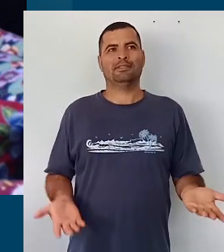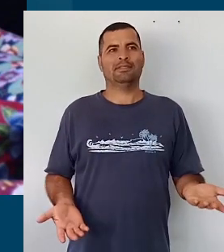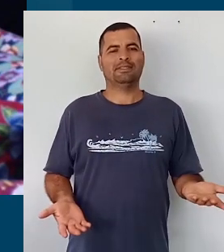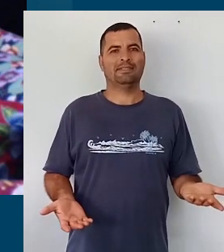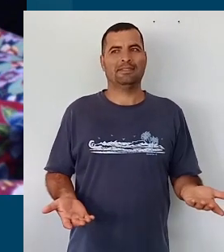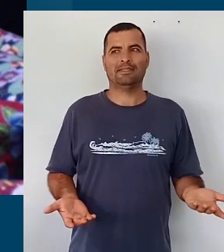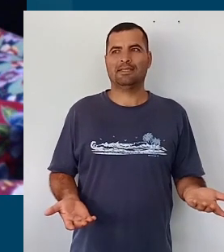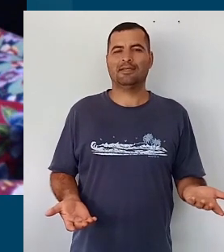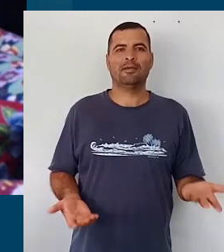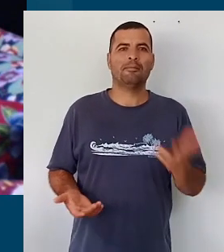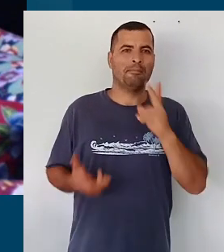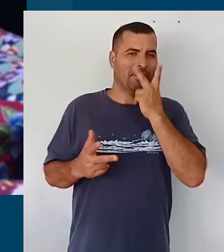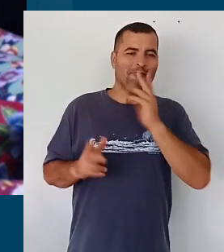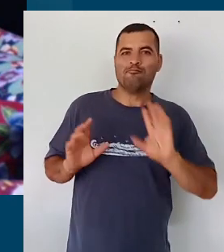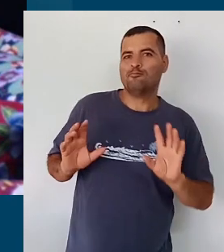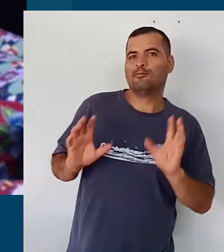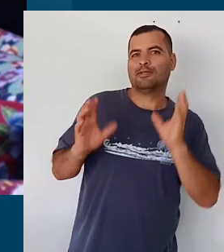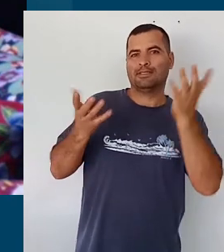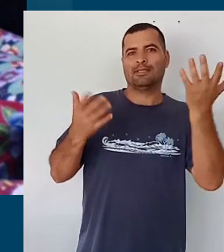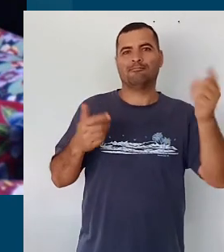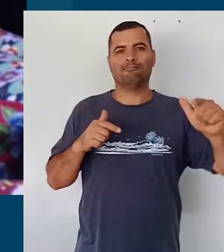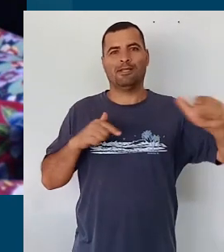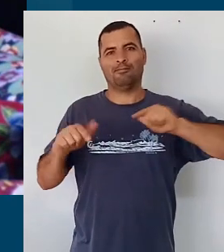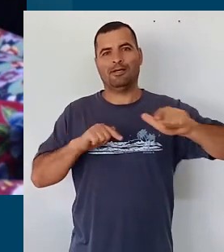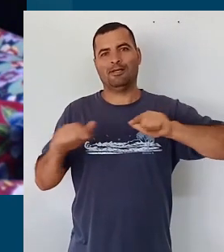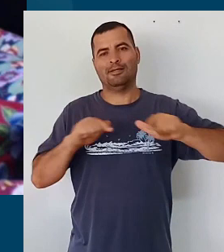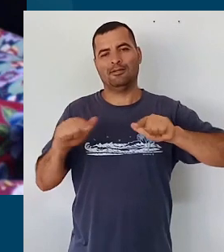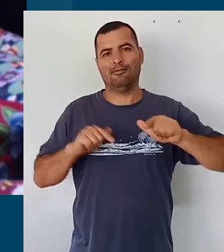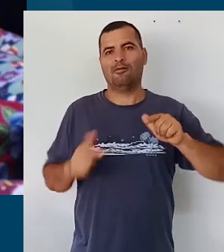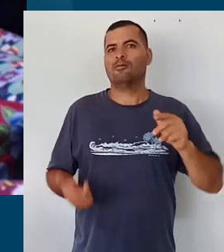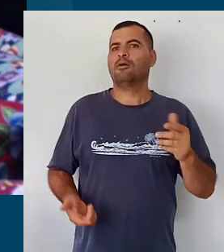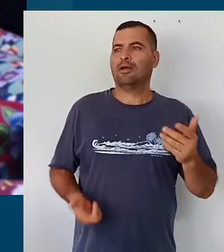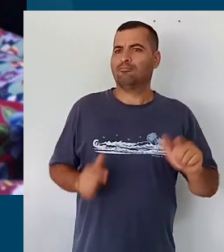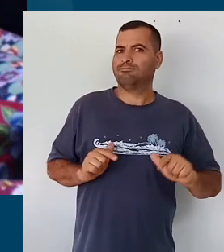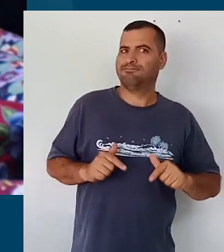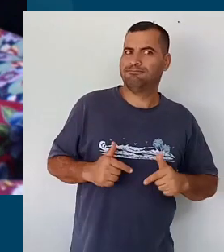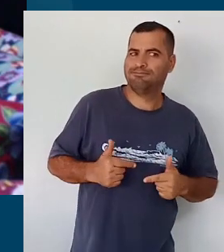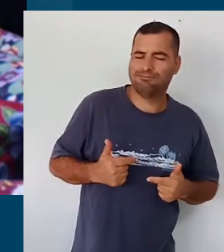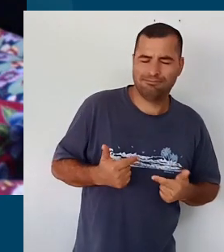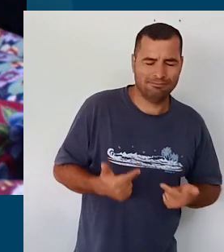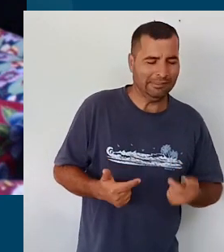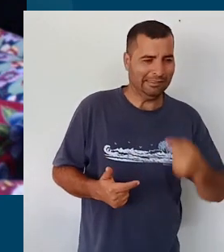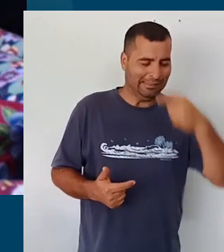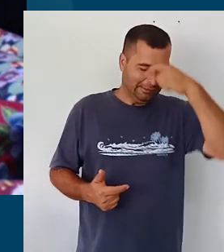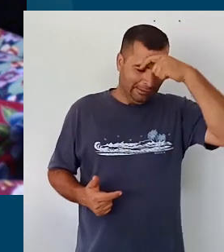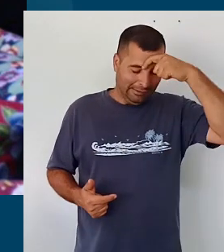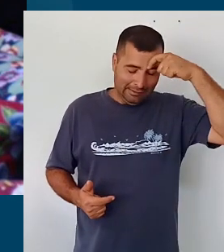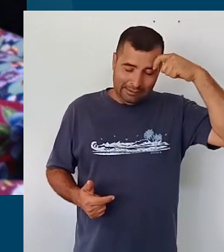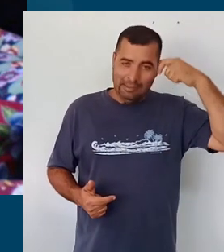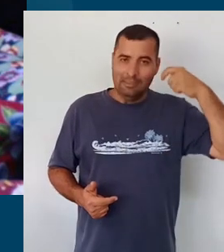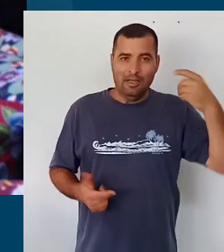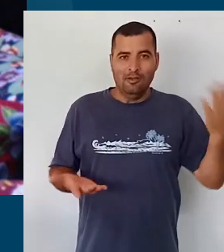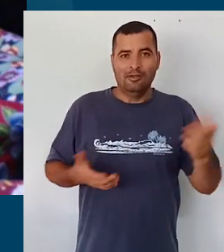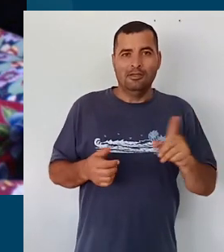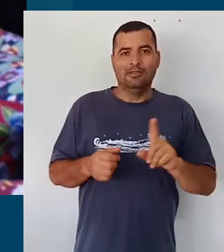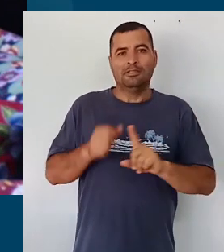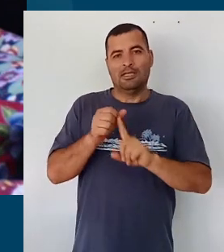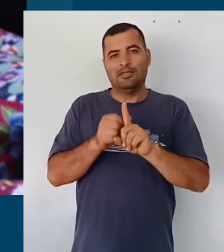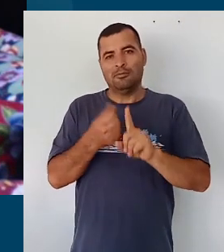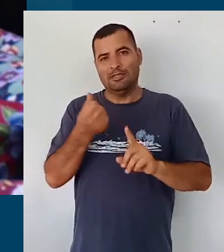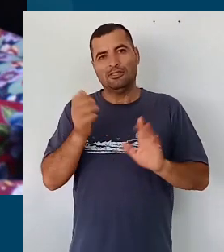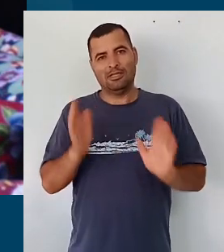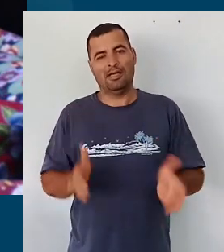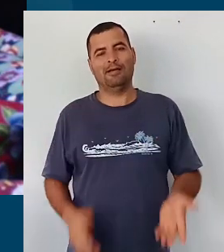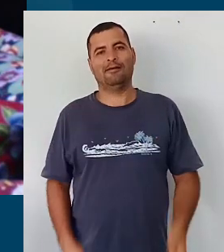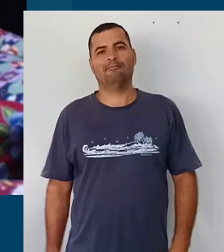de certa forma, comemorando um trabalho muito árduo que fizemos todos ao longo do segundo semestre, né,